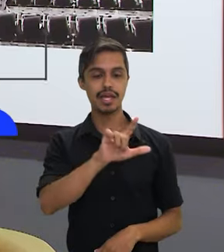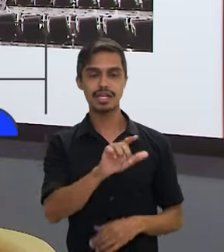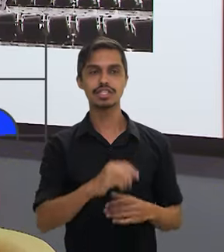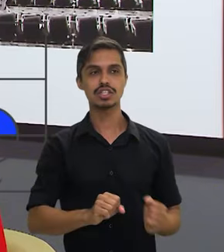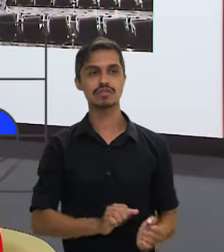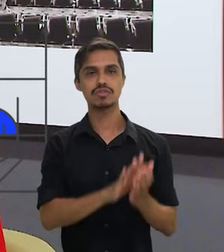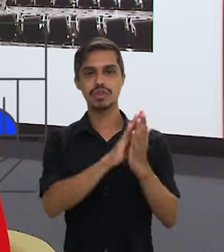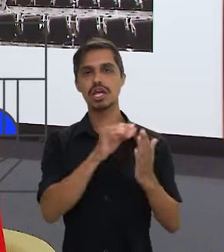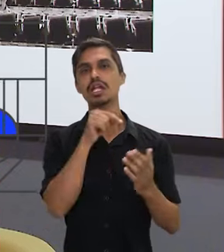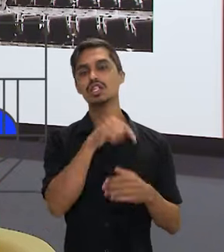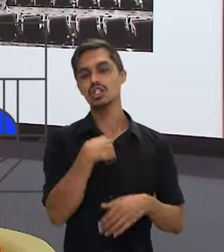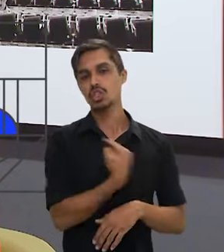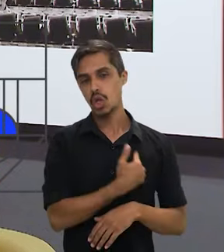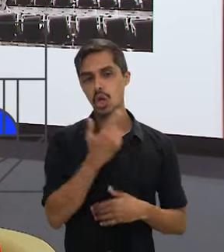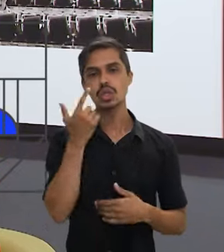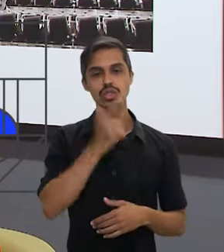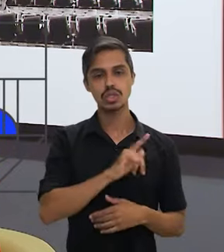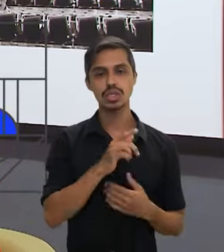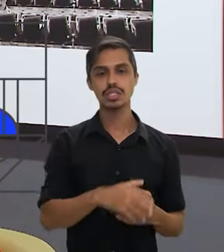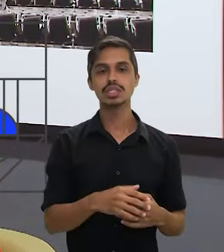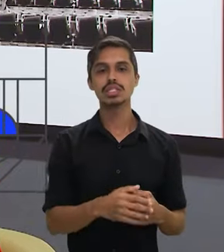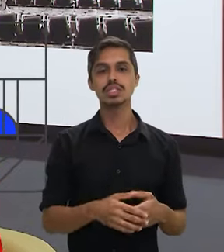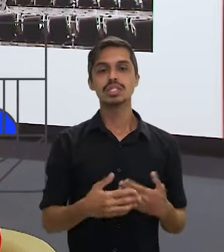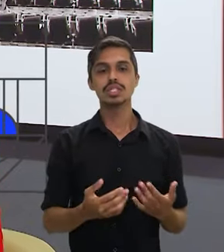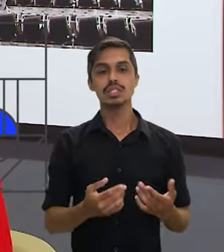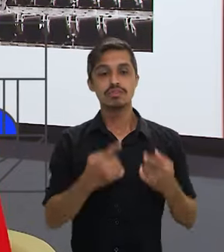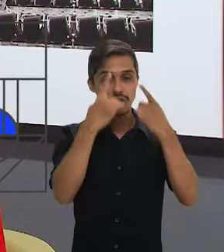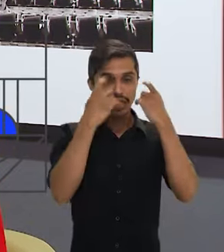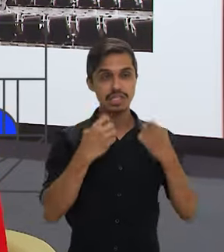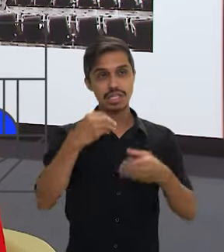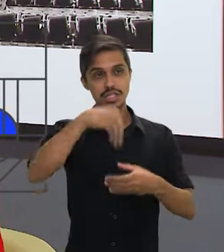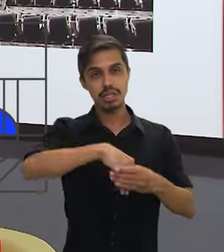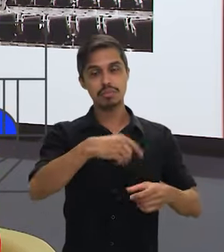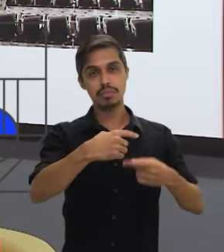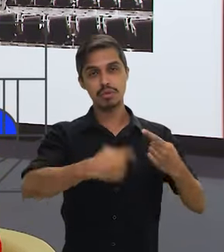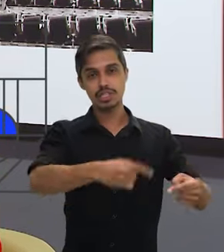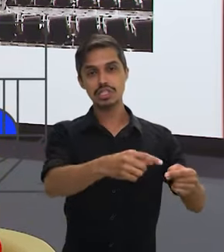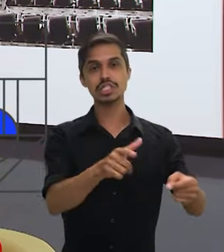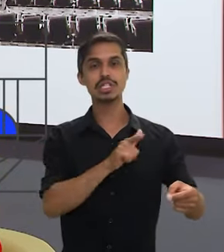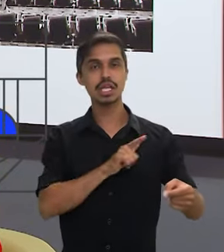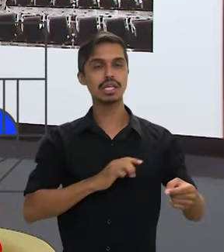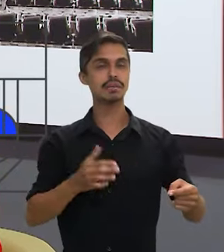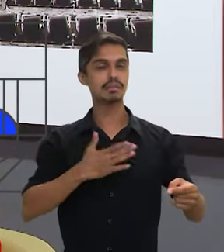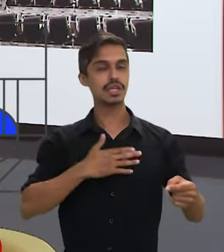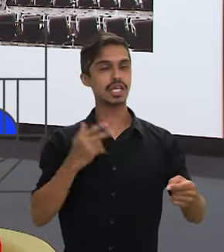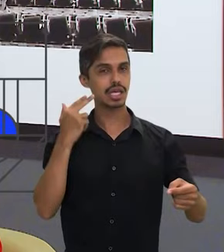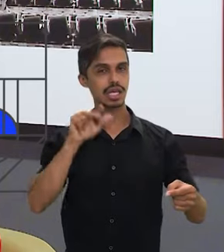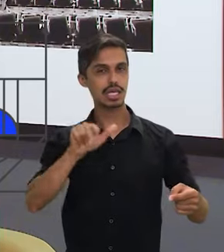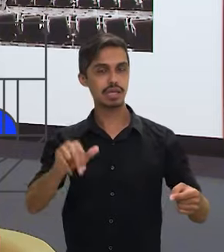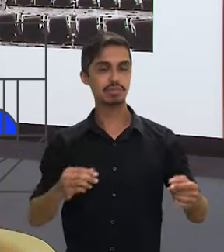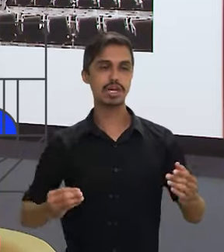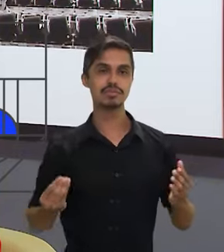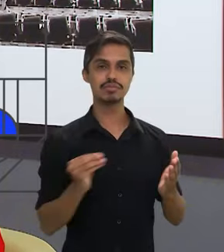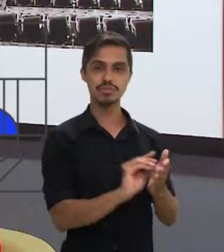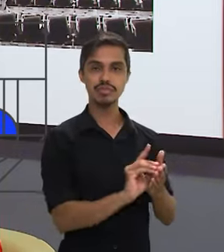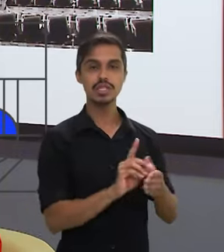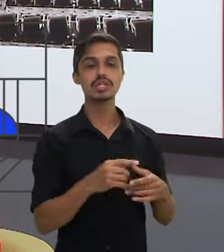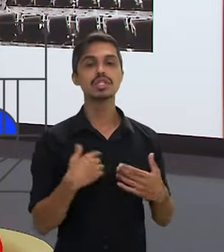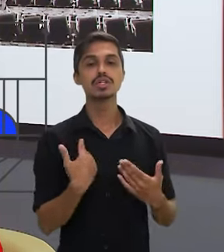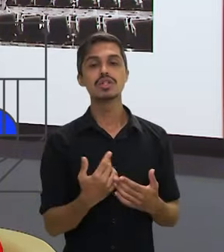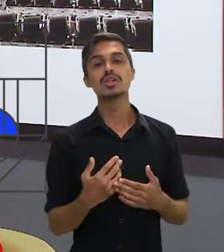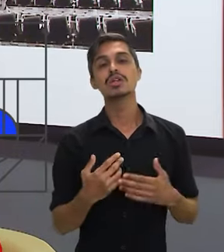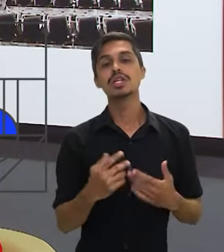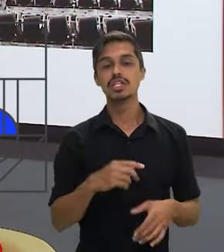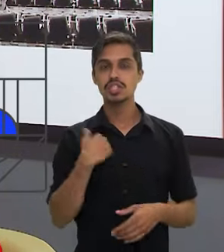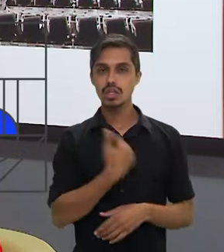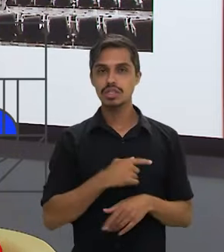Enfrentamento à Violência Política no passado, que leva, inclusive, o nome da minha irmã. Mas, para além disso, a Cida encampou uma campanha, ainda está encampando uma